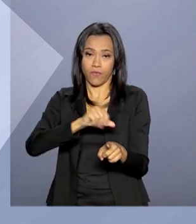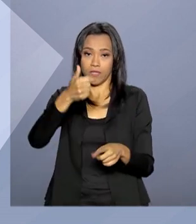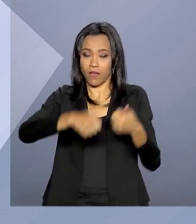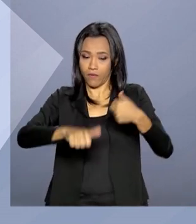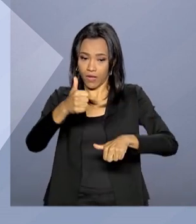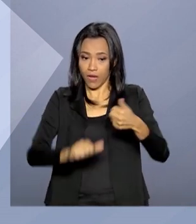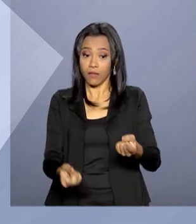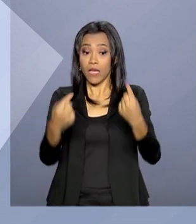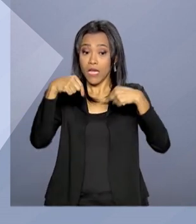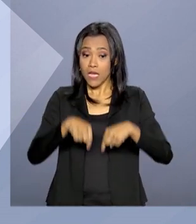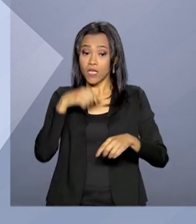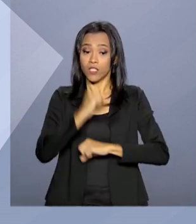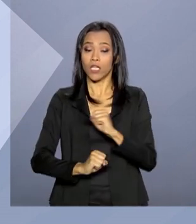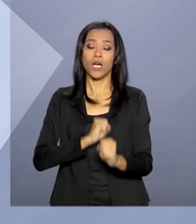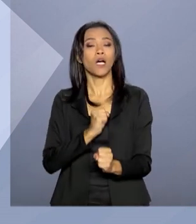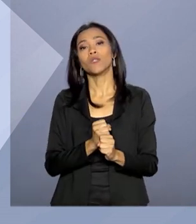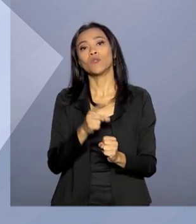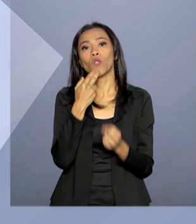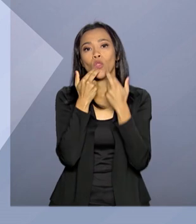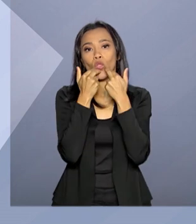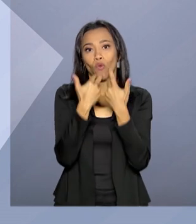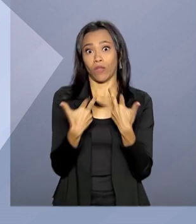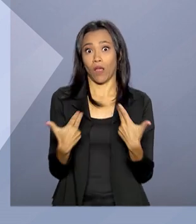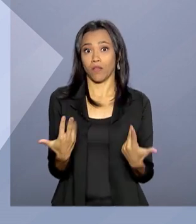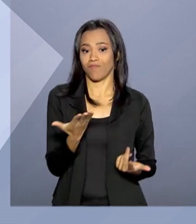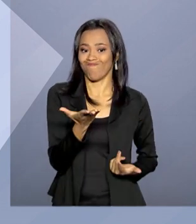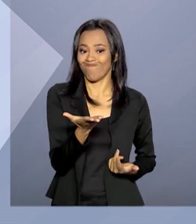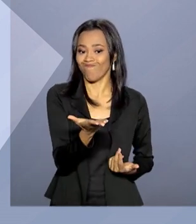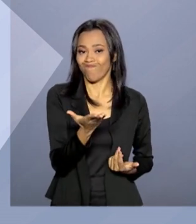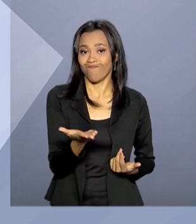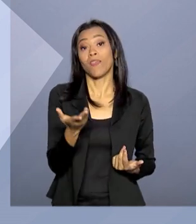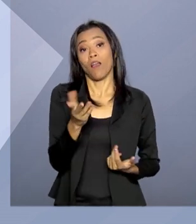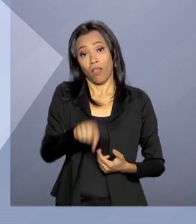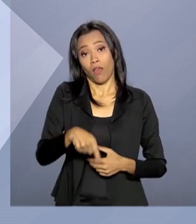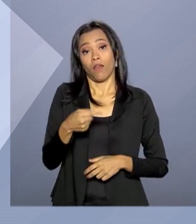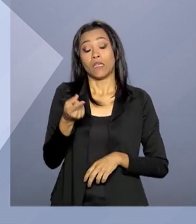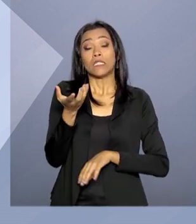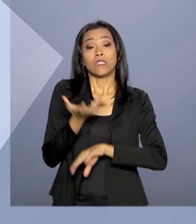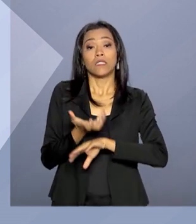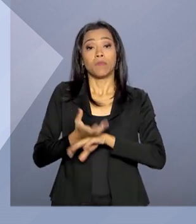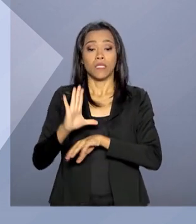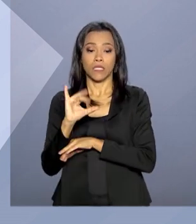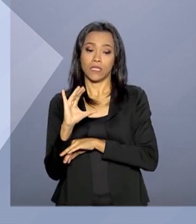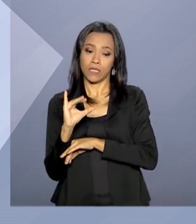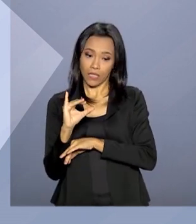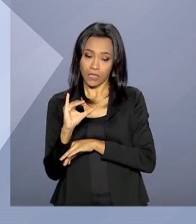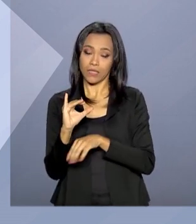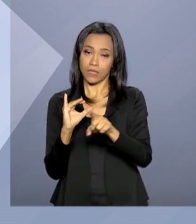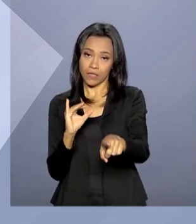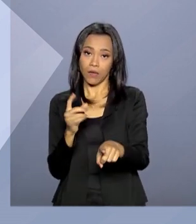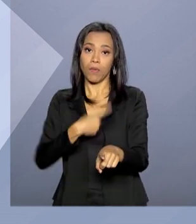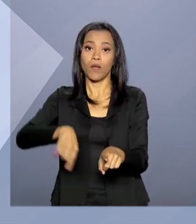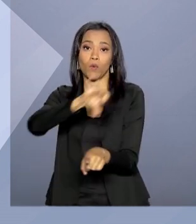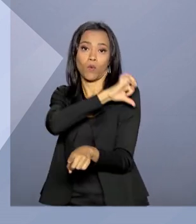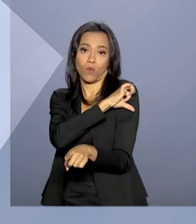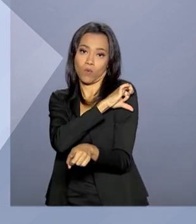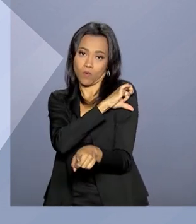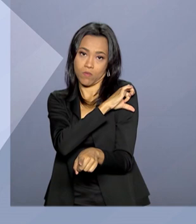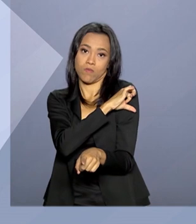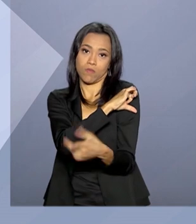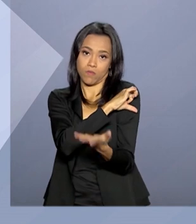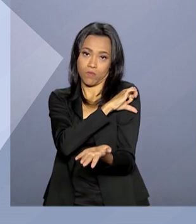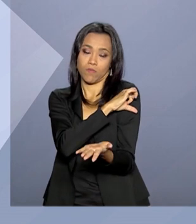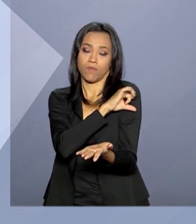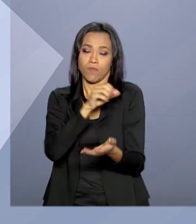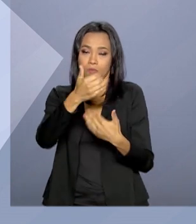E este ano, o sistema traz novidades. Vai aplicar testes de ciências da natureza para o 9º ano do ensino